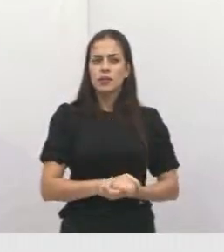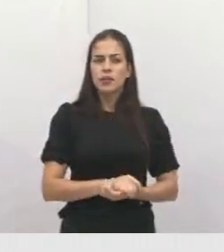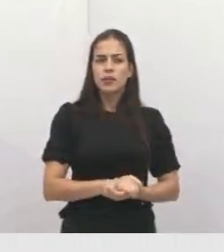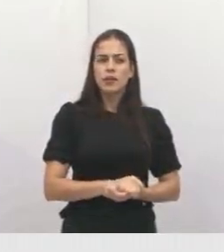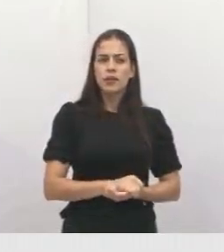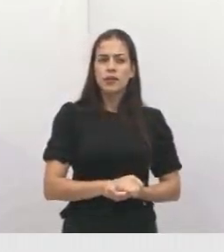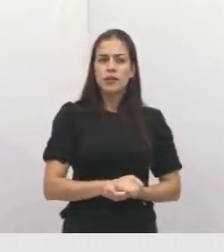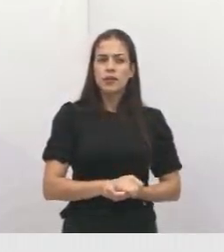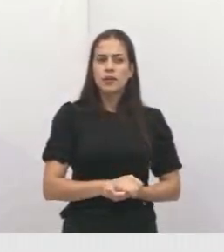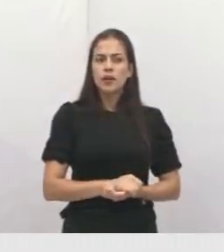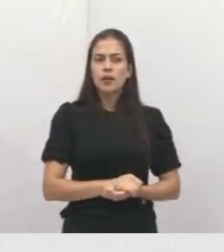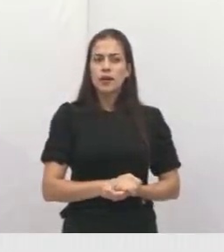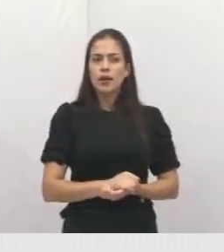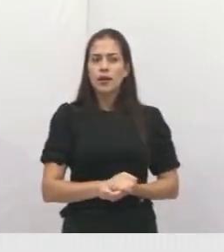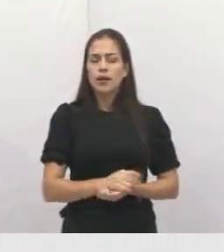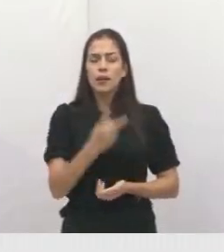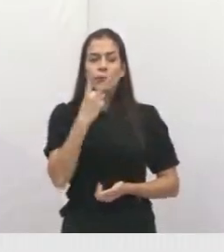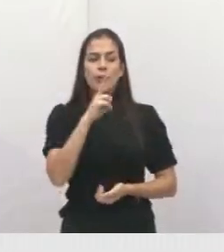Olha aqui.